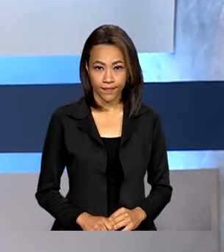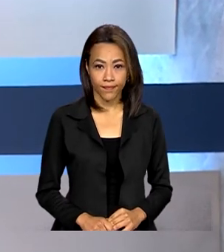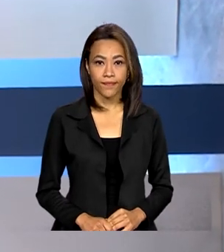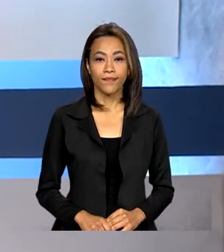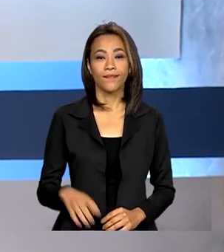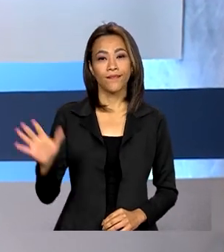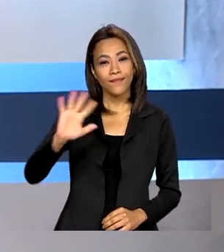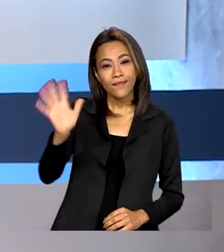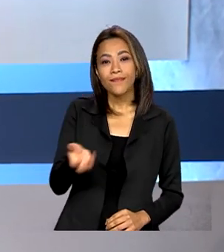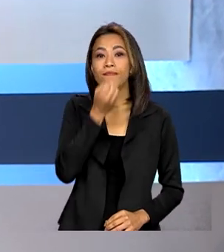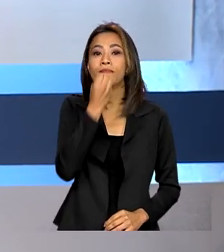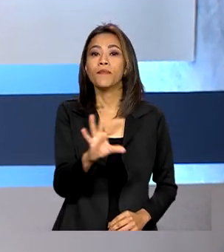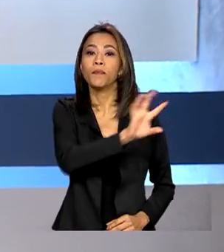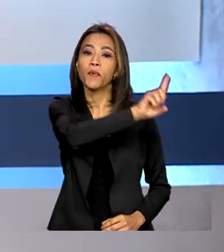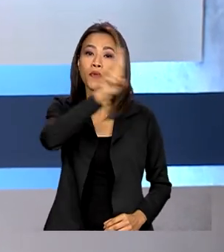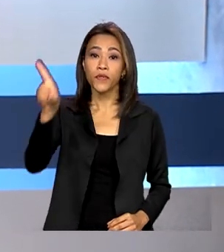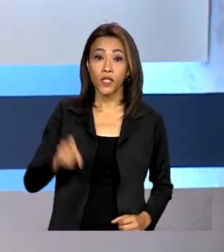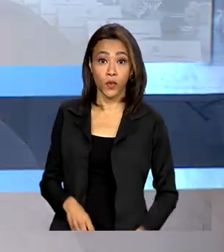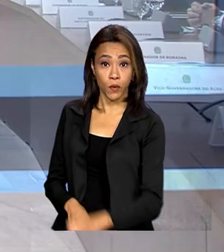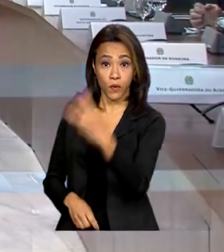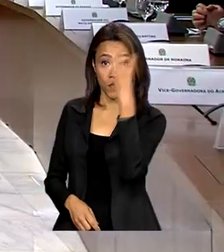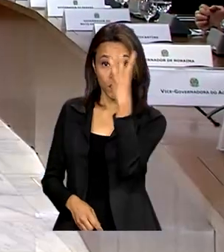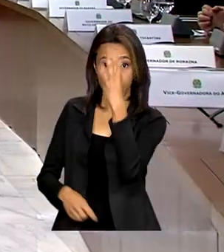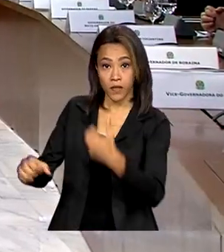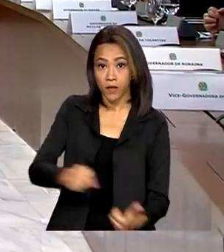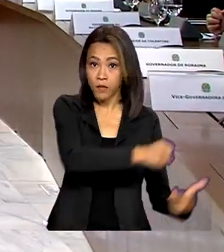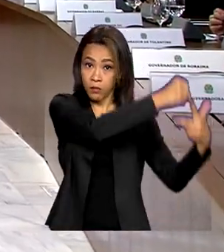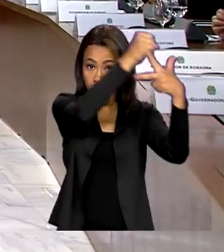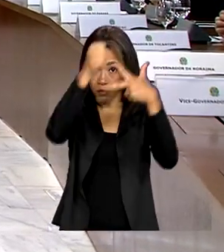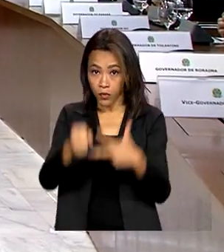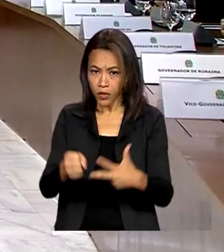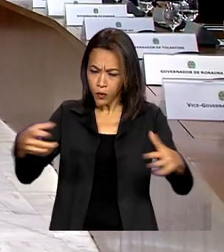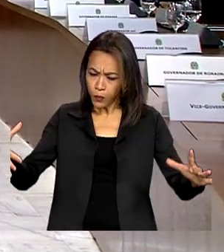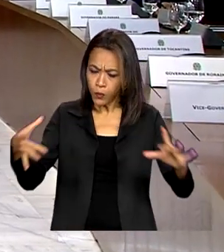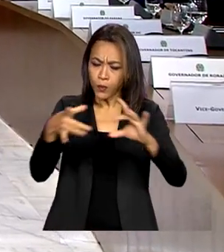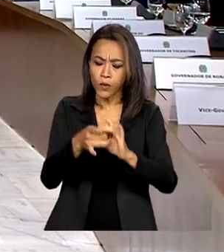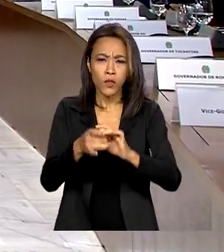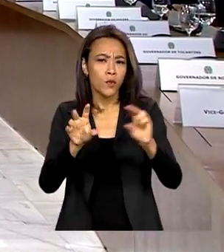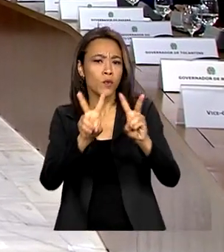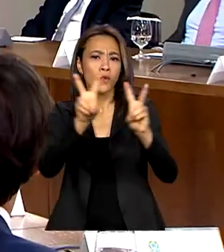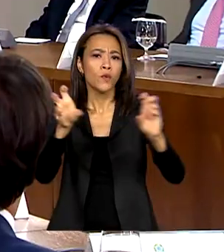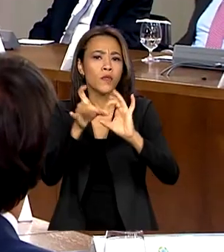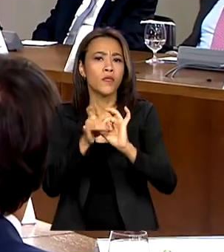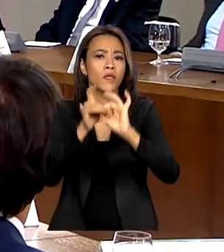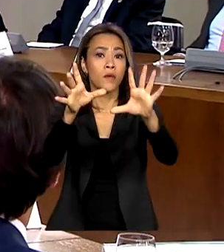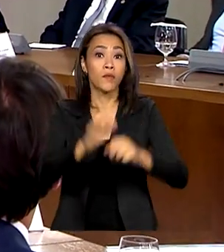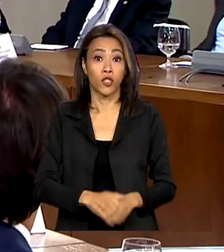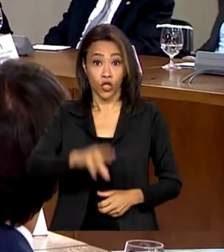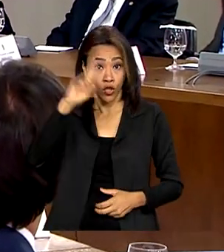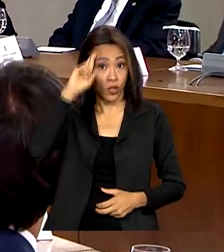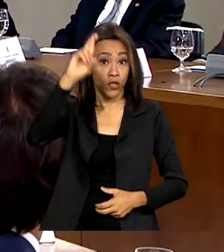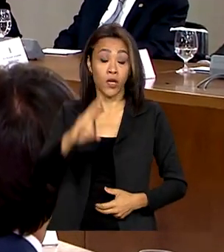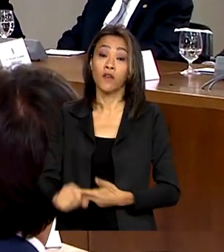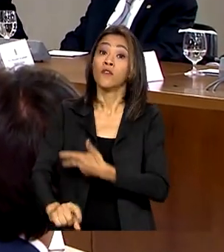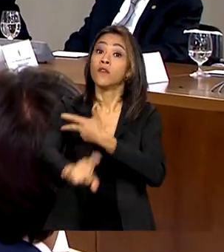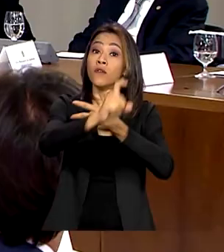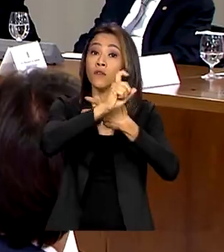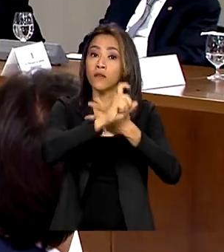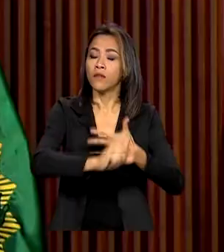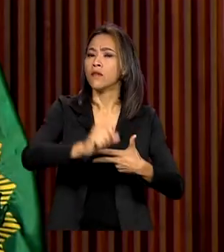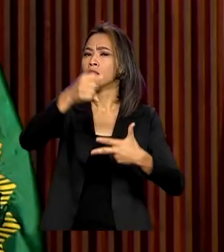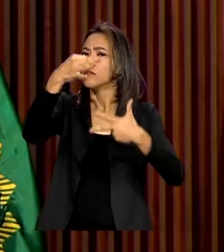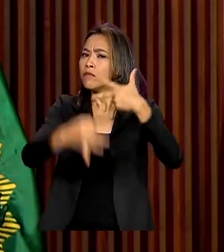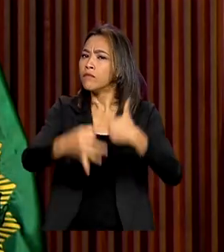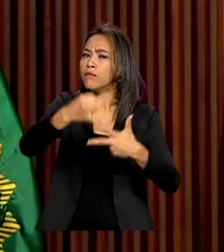Olá, bom dia. Os três poderes unidos pela democracia. Chefes do Executivo, Legislativo e